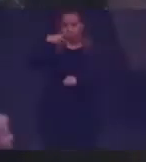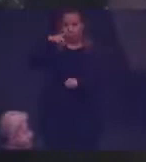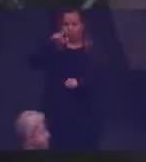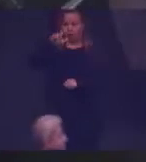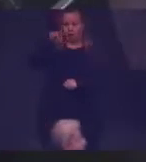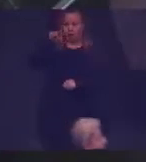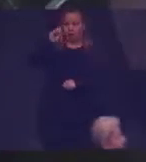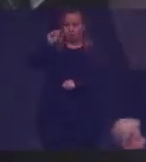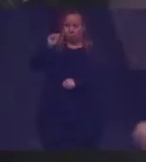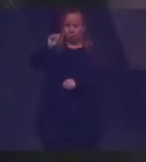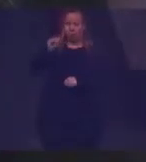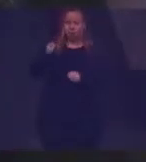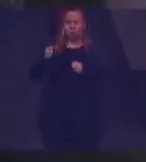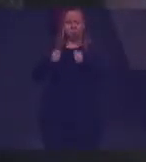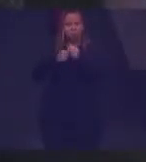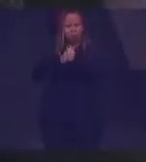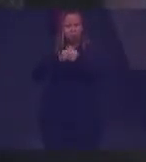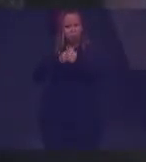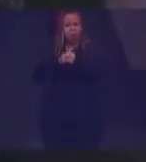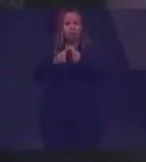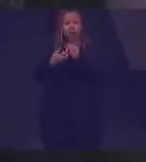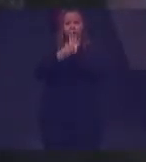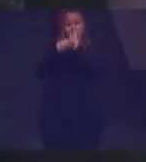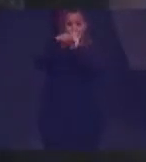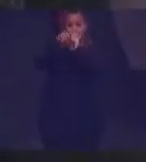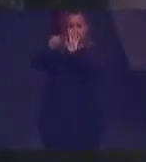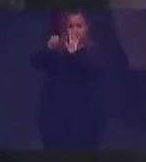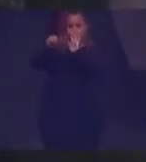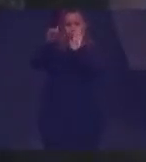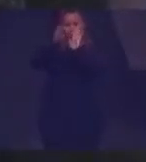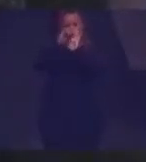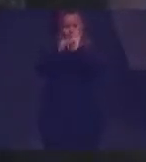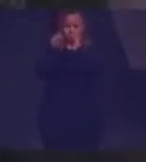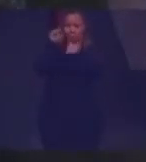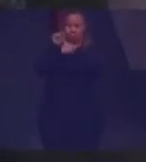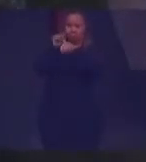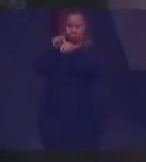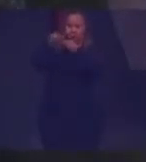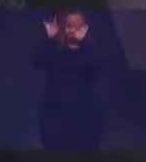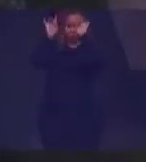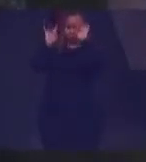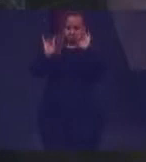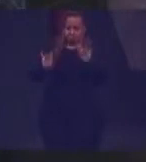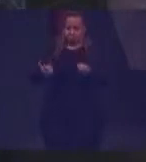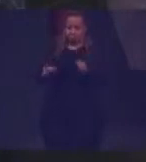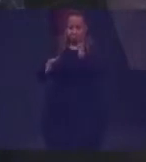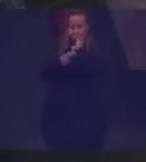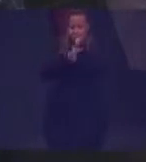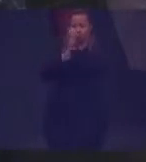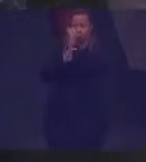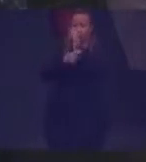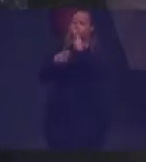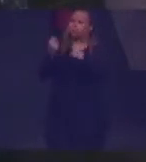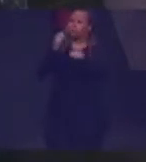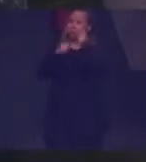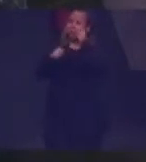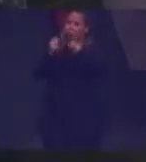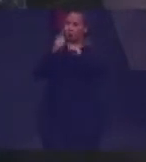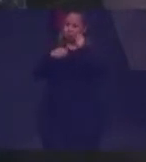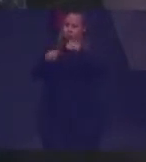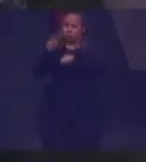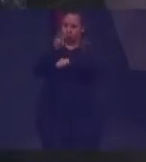acompanhados indicadores e metas específicos voltados a garantir maior economicidade e